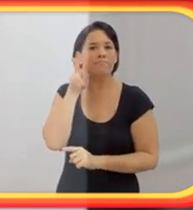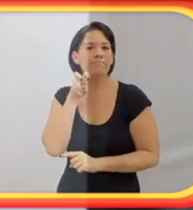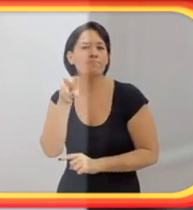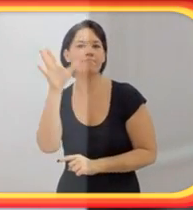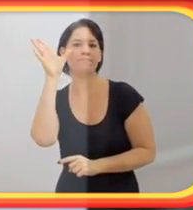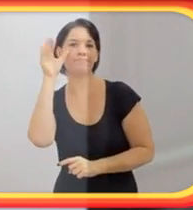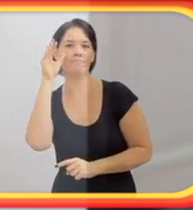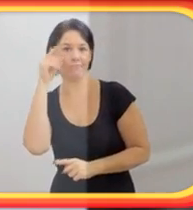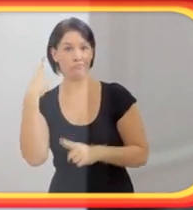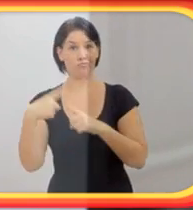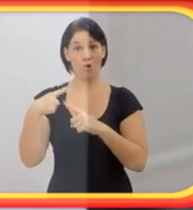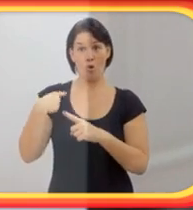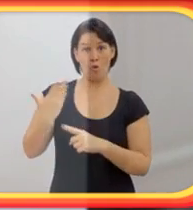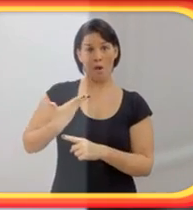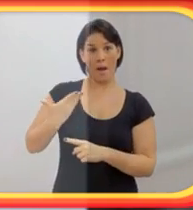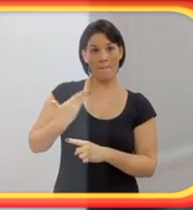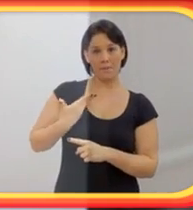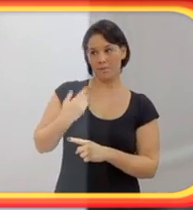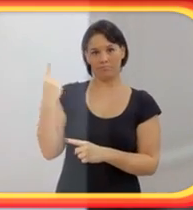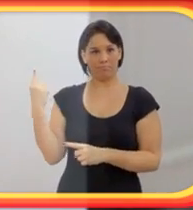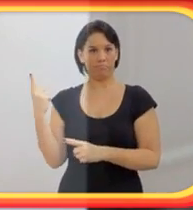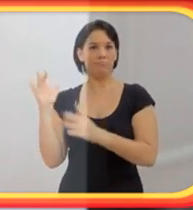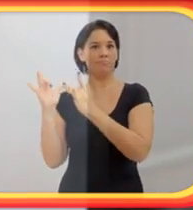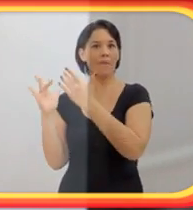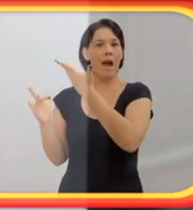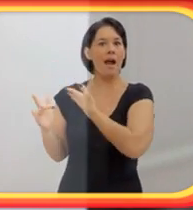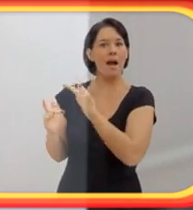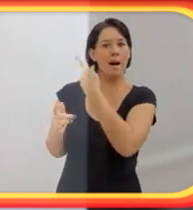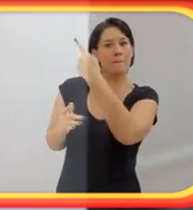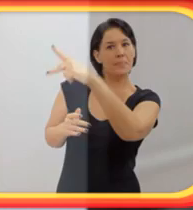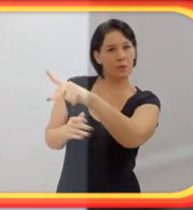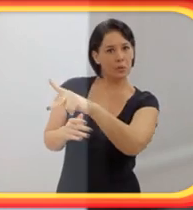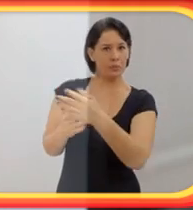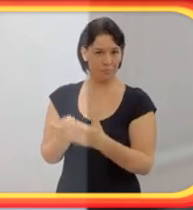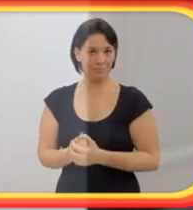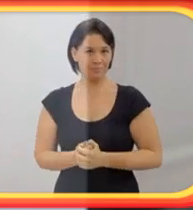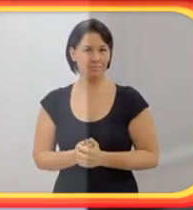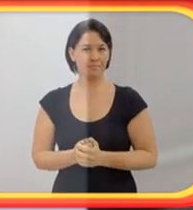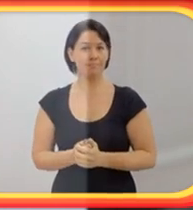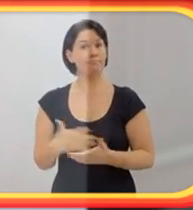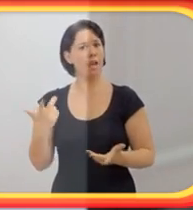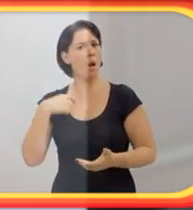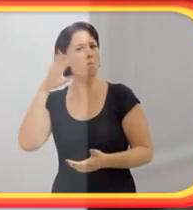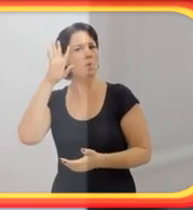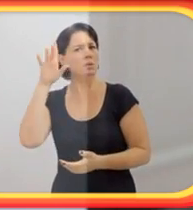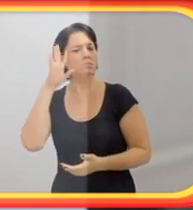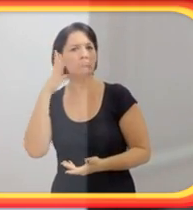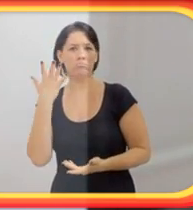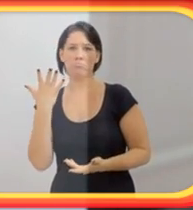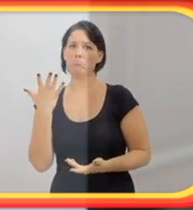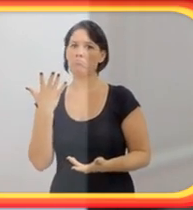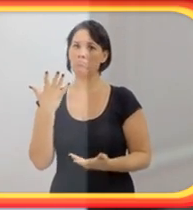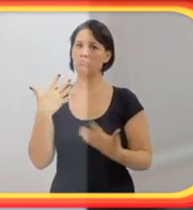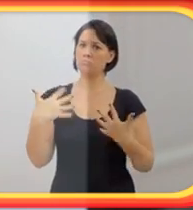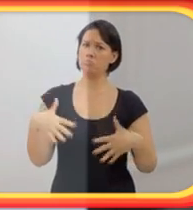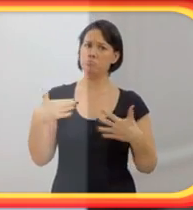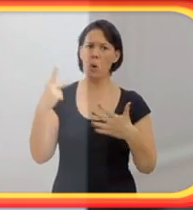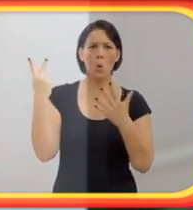o que é acontece que ele está rindo tanto? O que é essa galera que está com ele? E eu comecei a me aproximar e fui conhecendo o Eduardo.